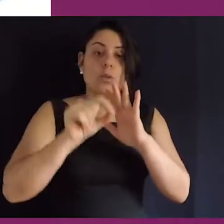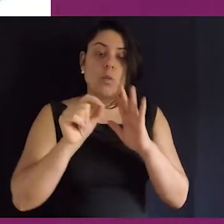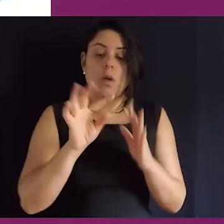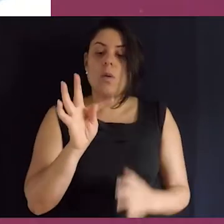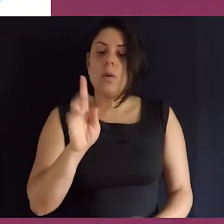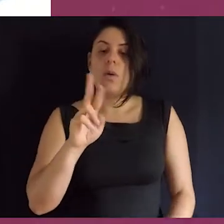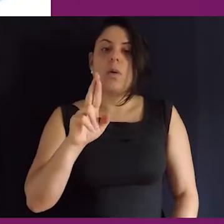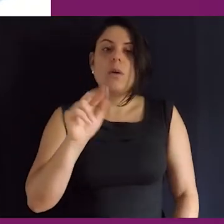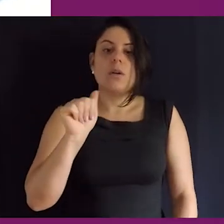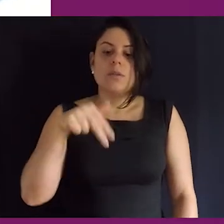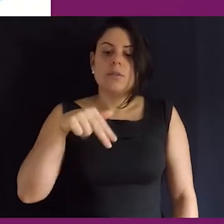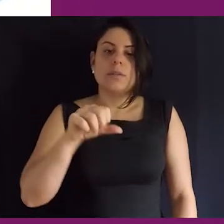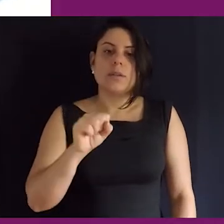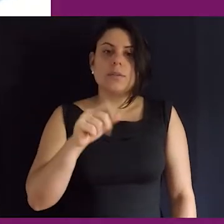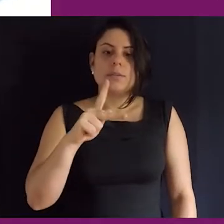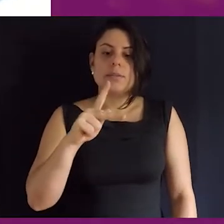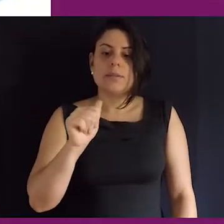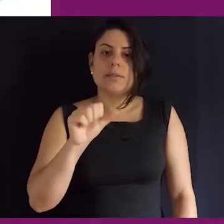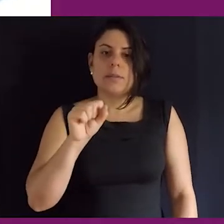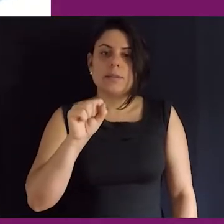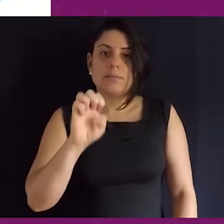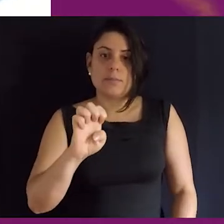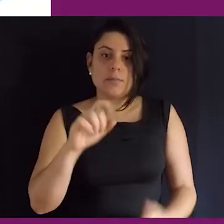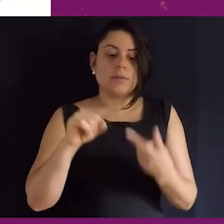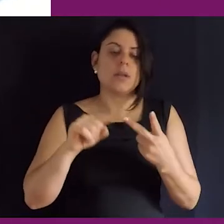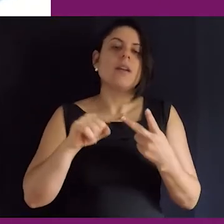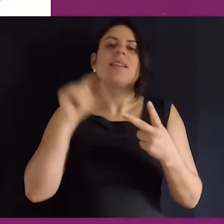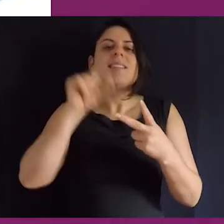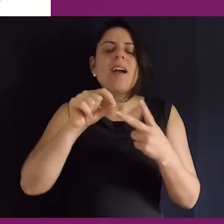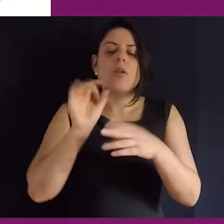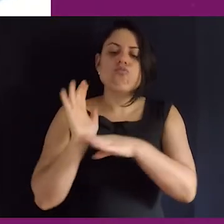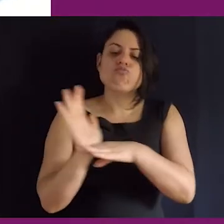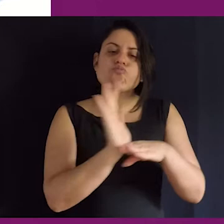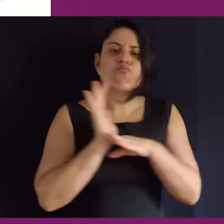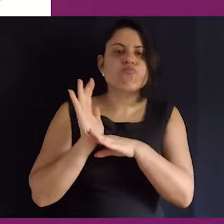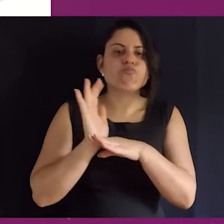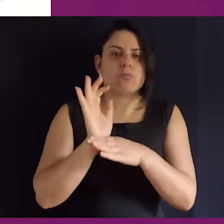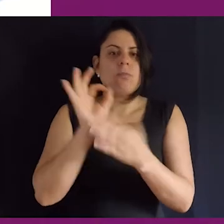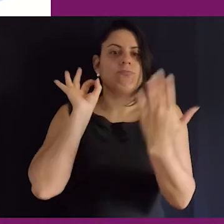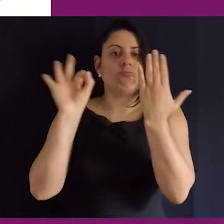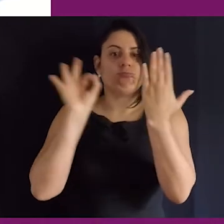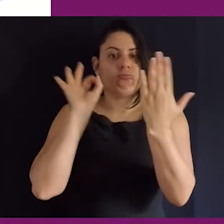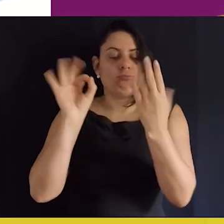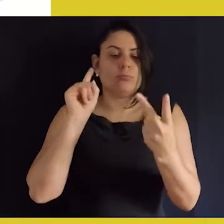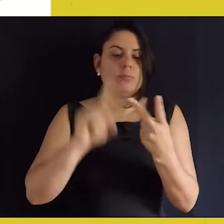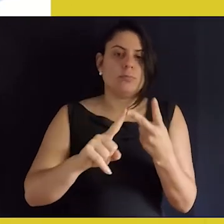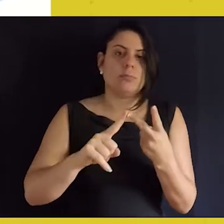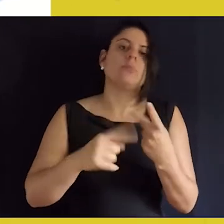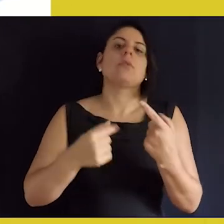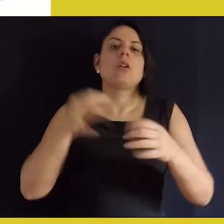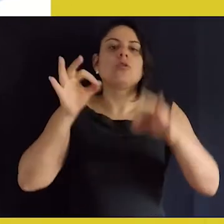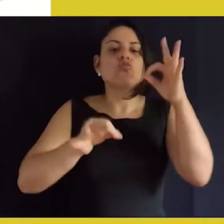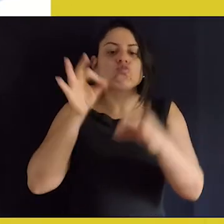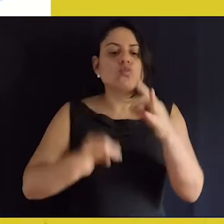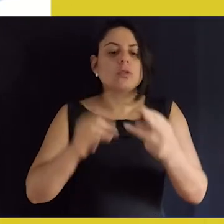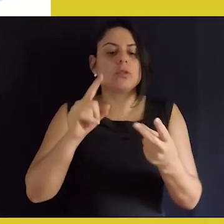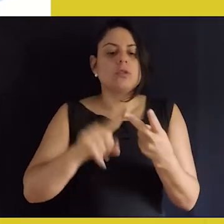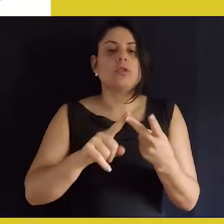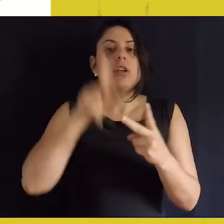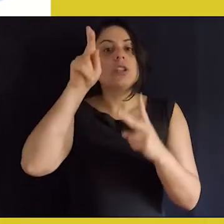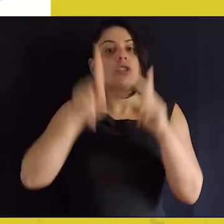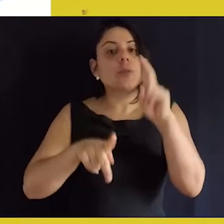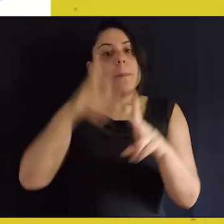NU tem em parceria na universidade é o Transpasse, que é um projeto de atendimento psicossocial